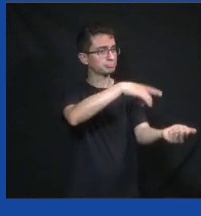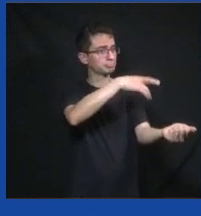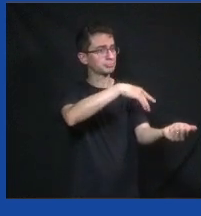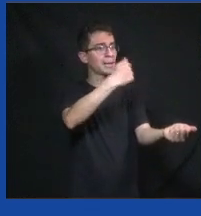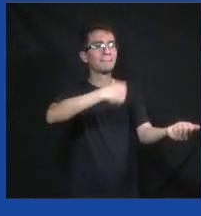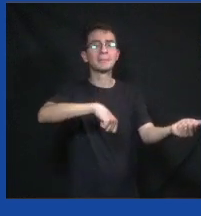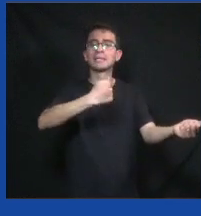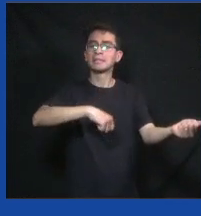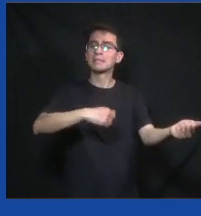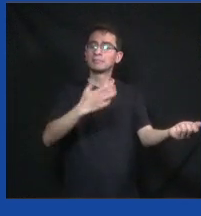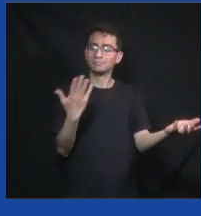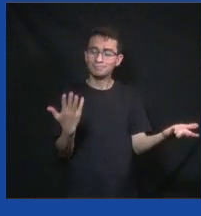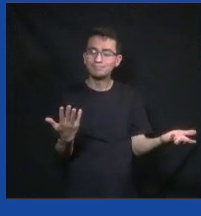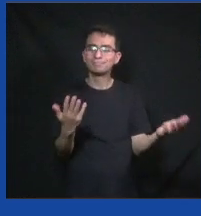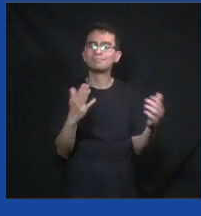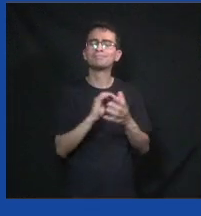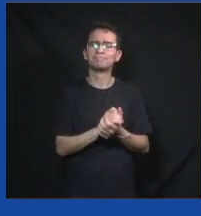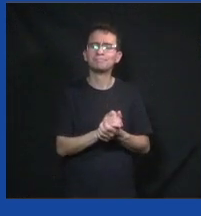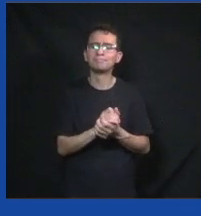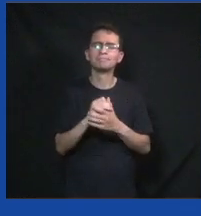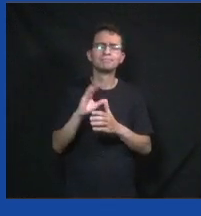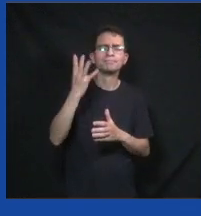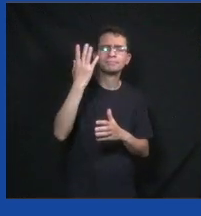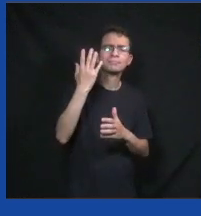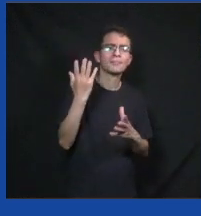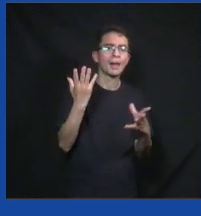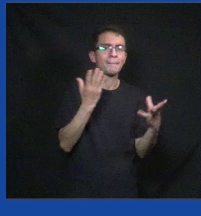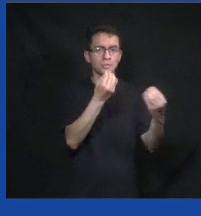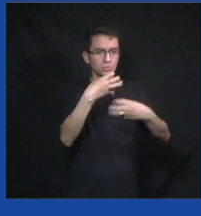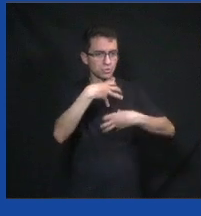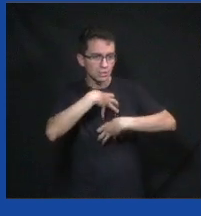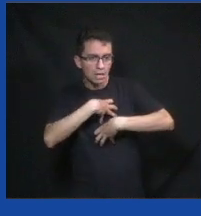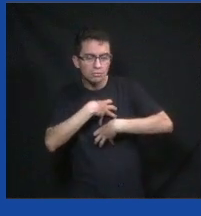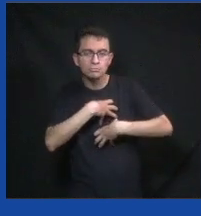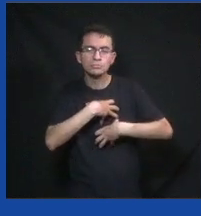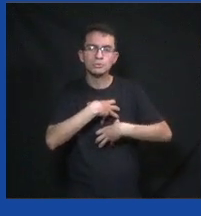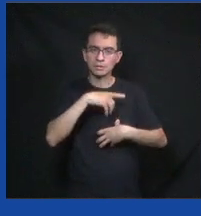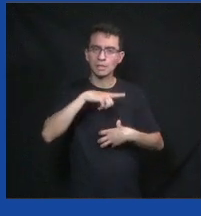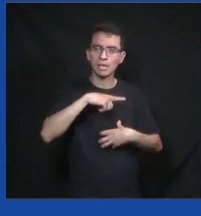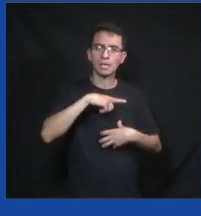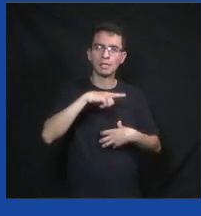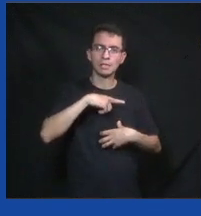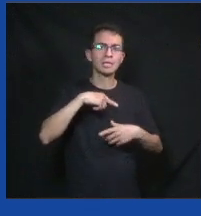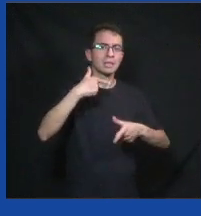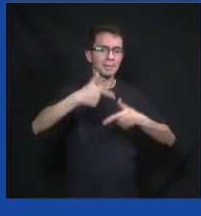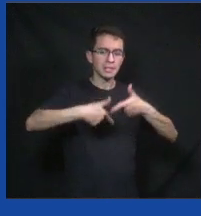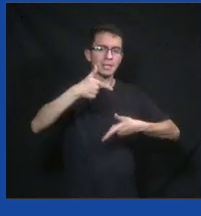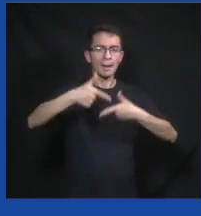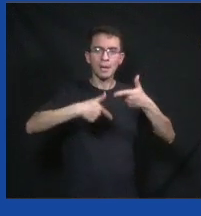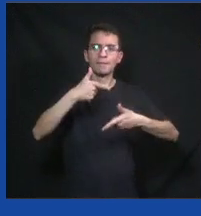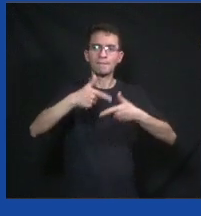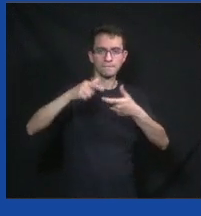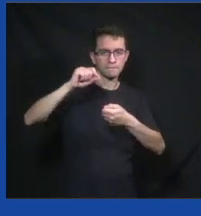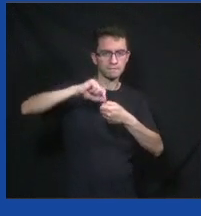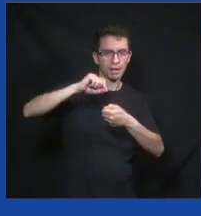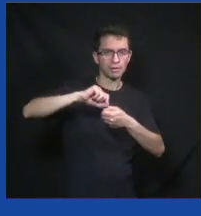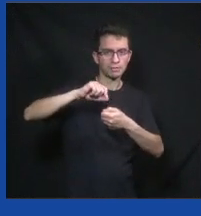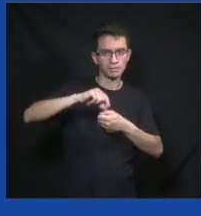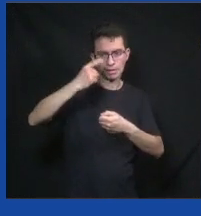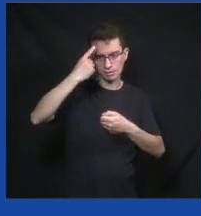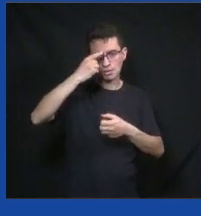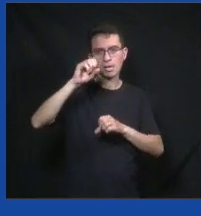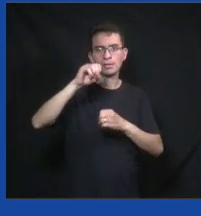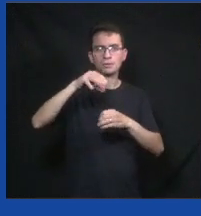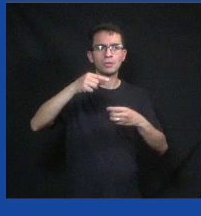missão de doação de sangue e aí a gente faz vários tipos de coisa nesse sentido. A gente tem feito um trabalho hoje com o Instituto Votorantim de educação